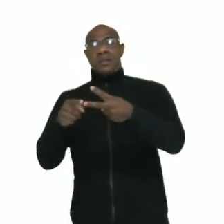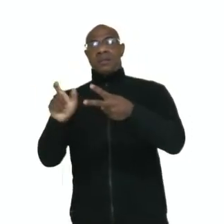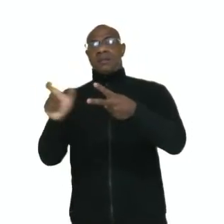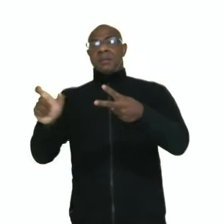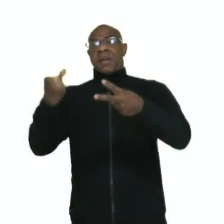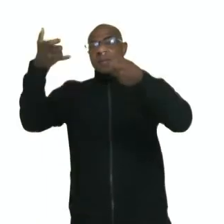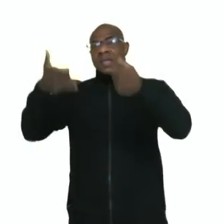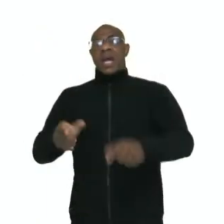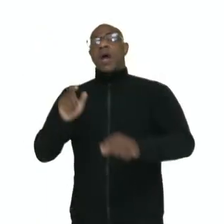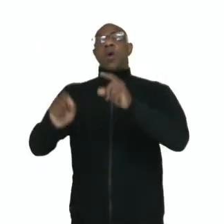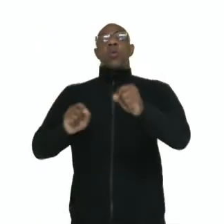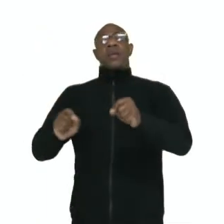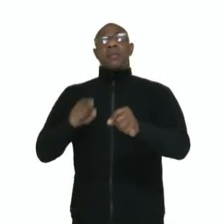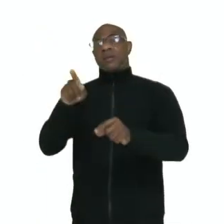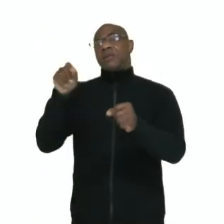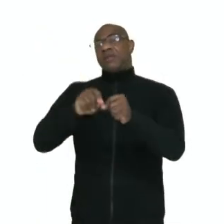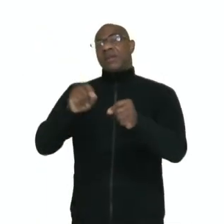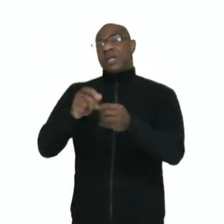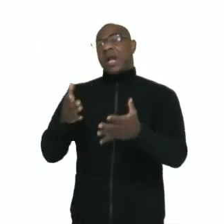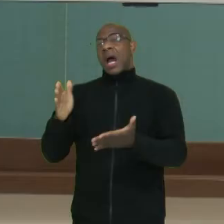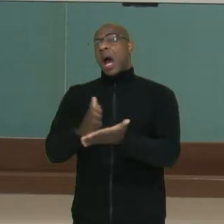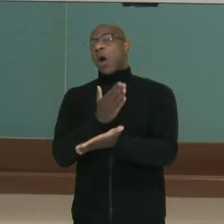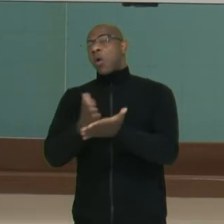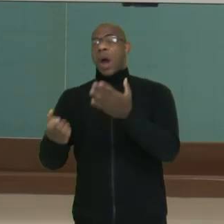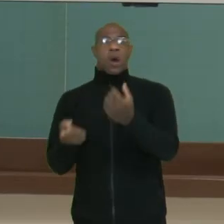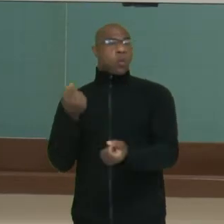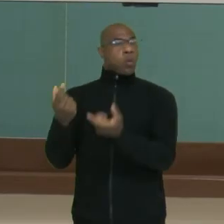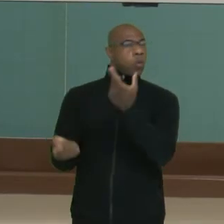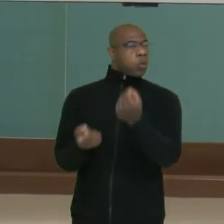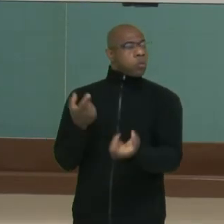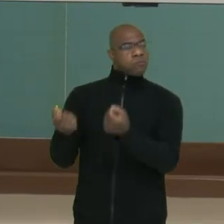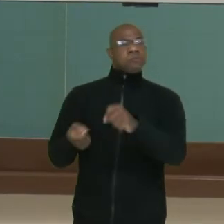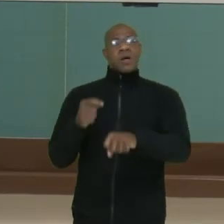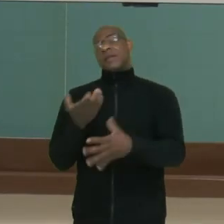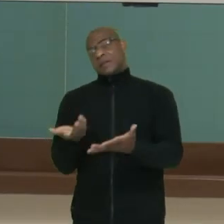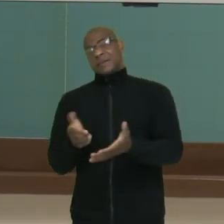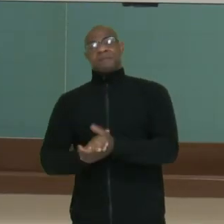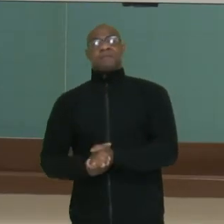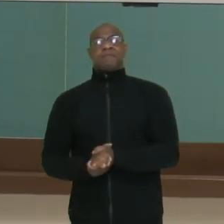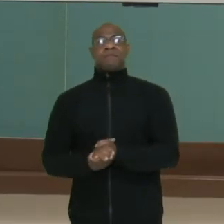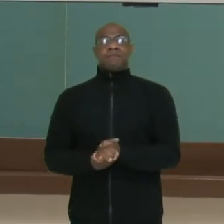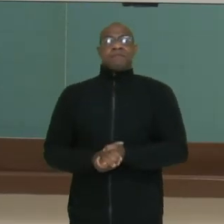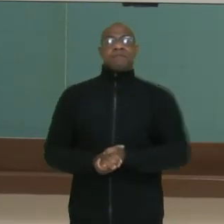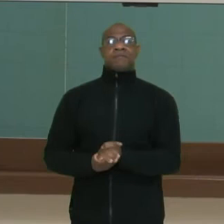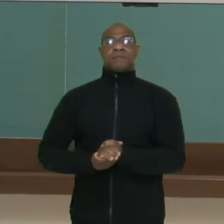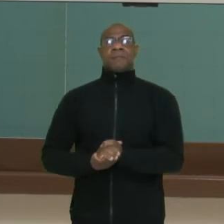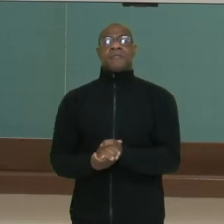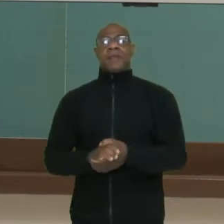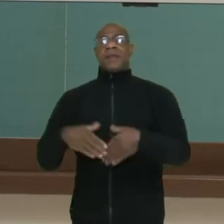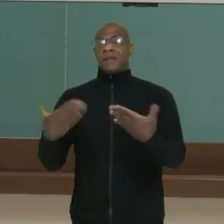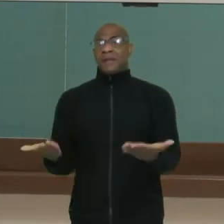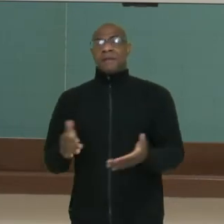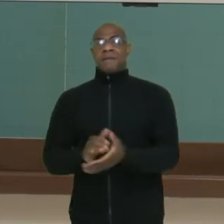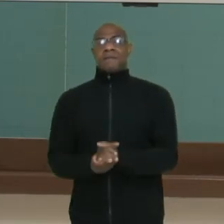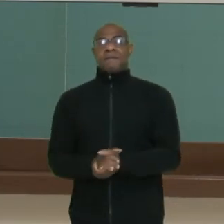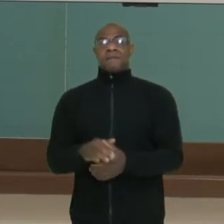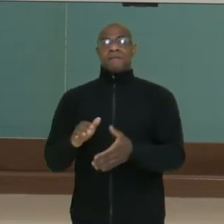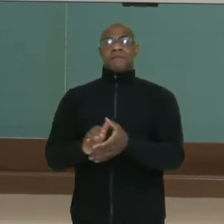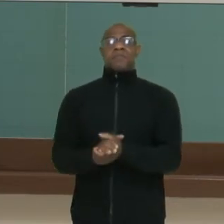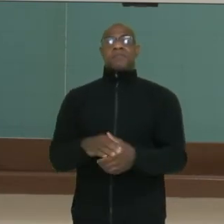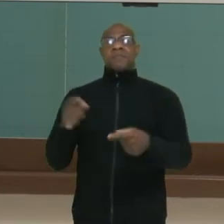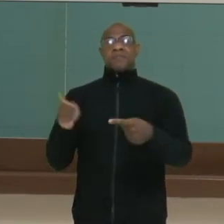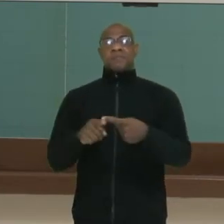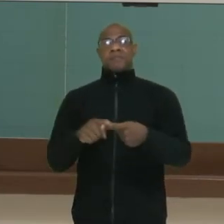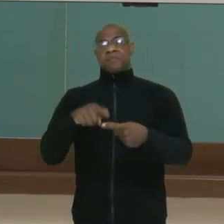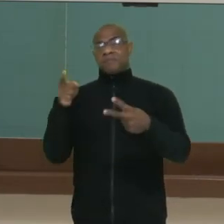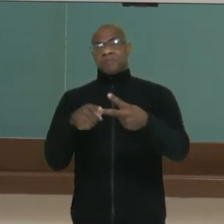algo que você faz algumas vezes. Então, sometimes significa algumas vezes. I usually get